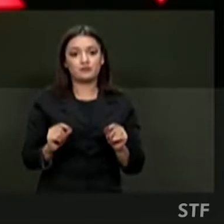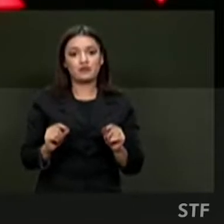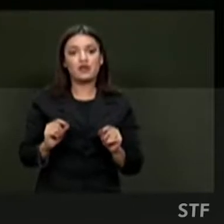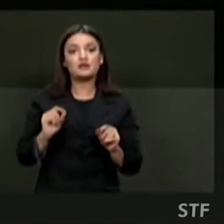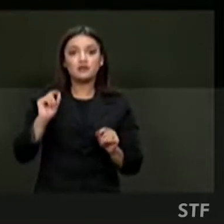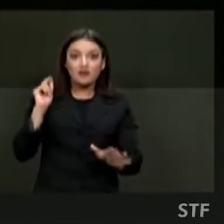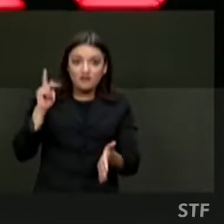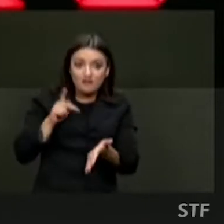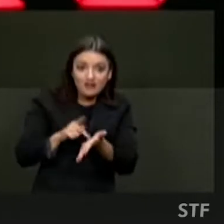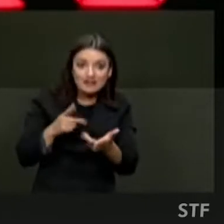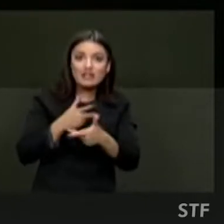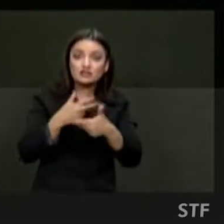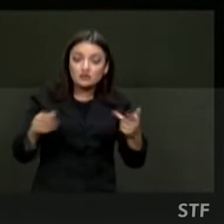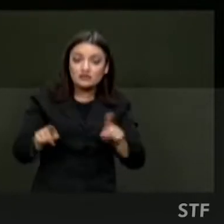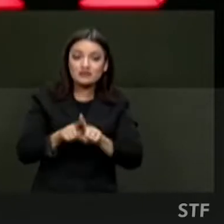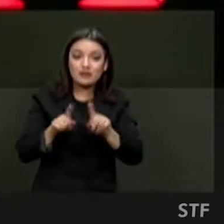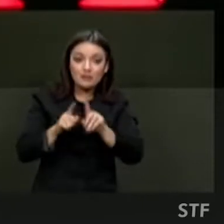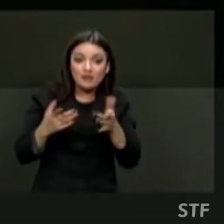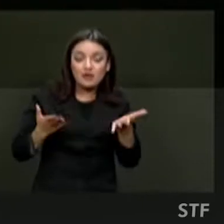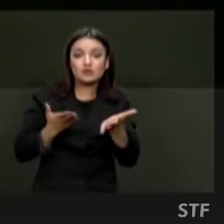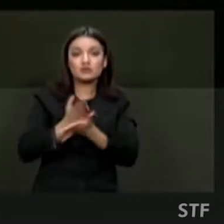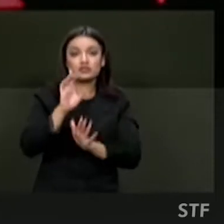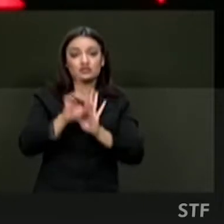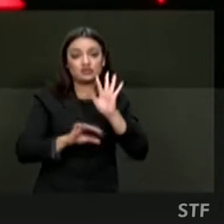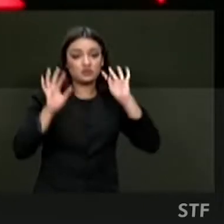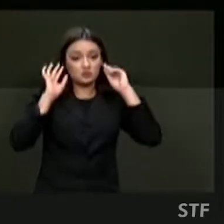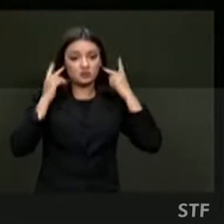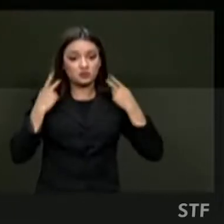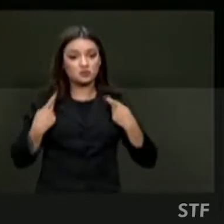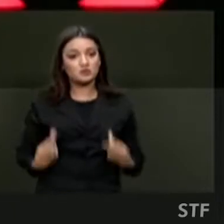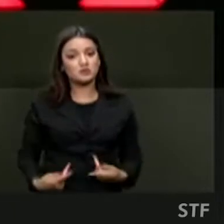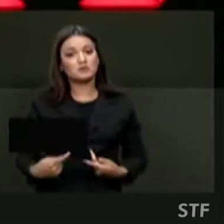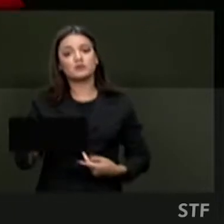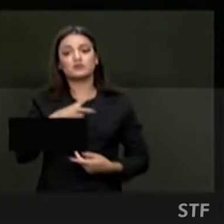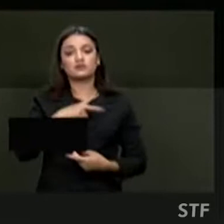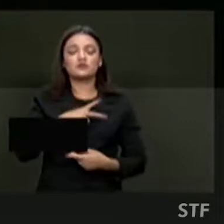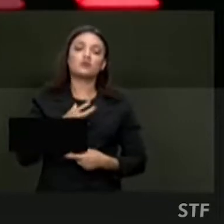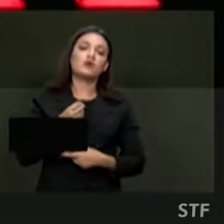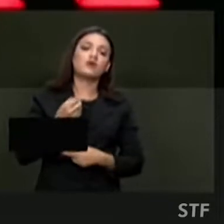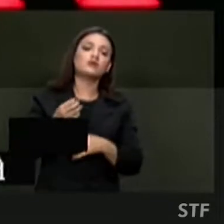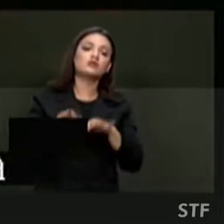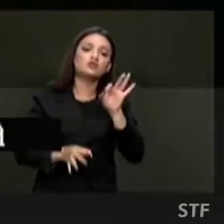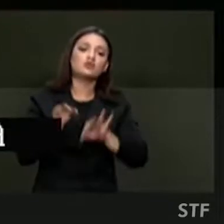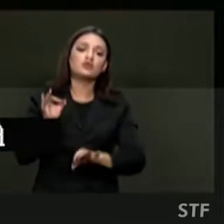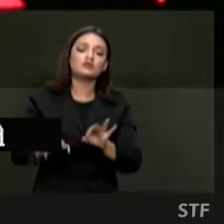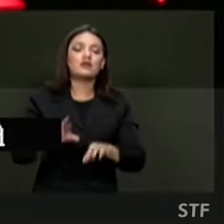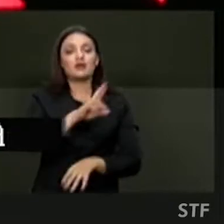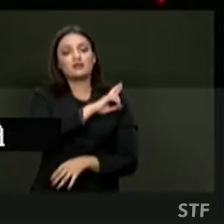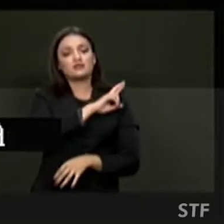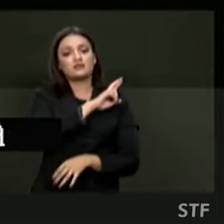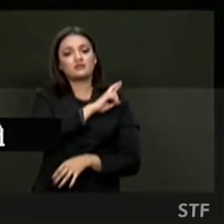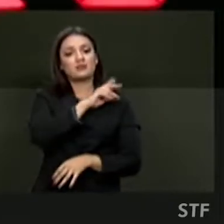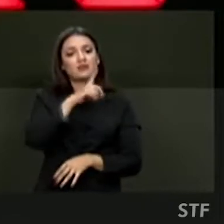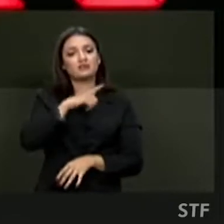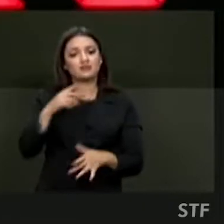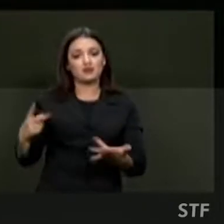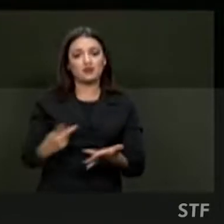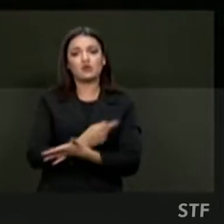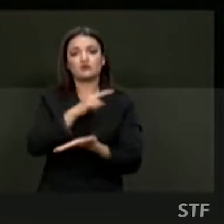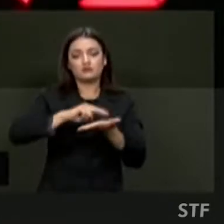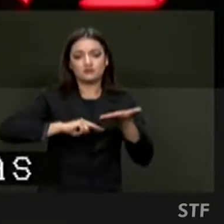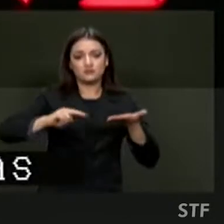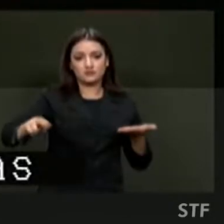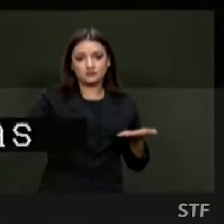legítimas e autorizadas dos direitos humanos individuais ou de natureza jurídica das obrigações dos direitos humanos consagrados na Convenção.